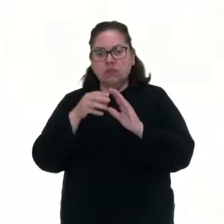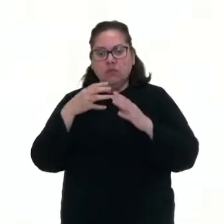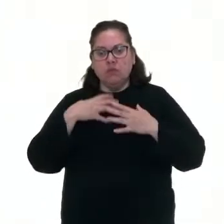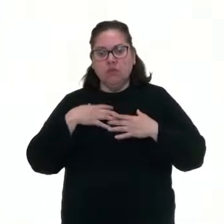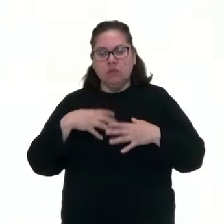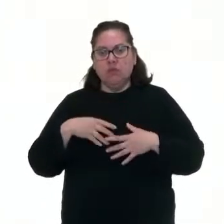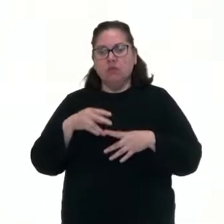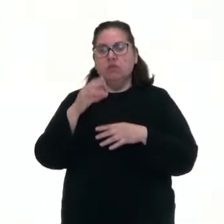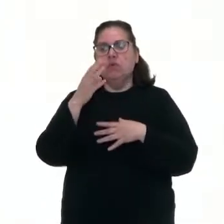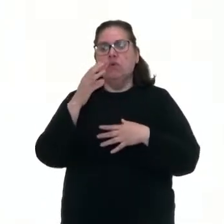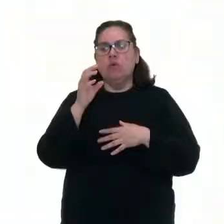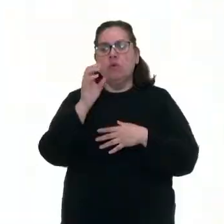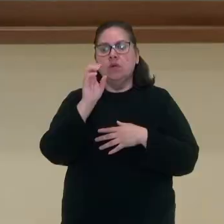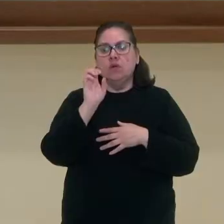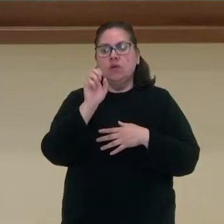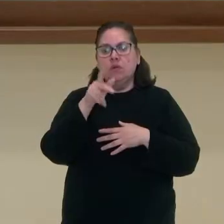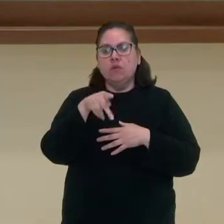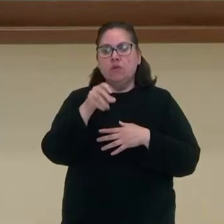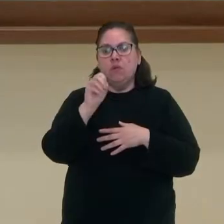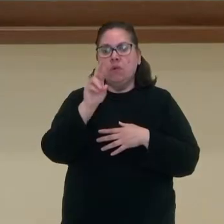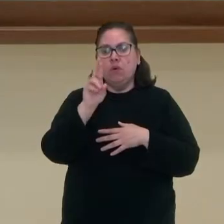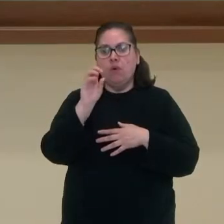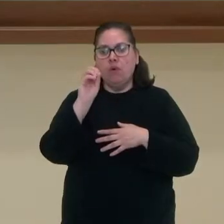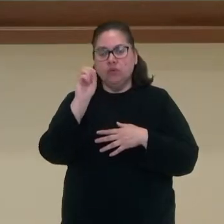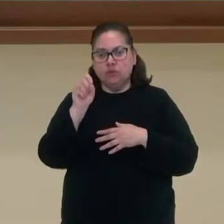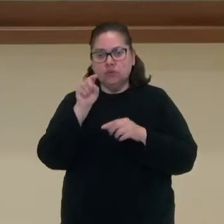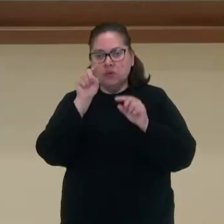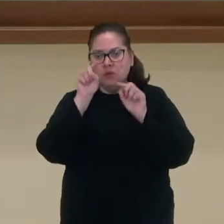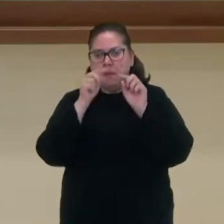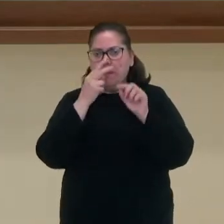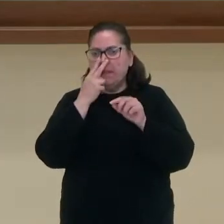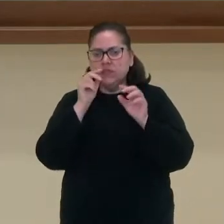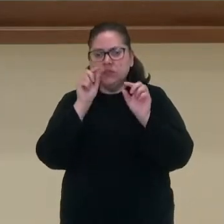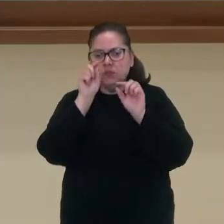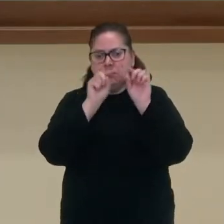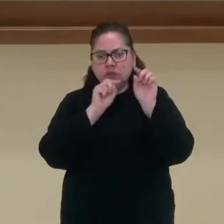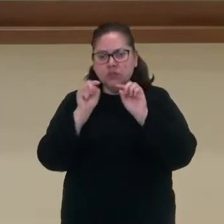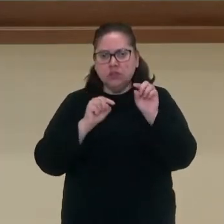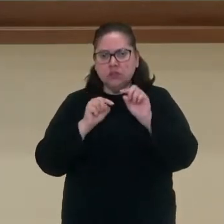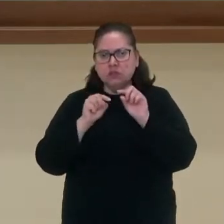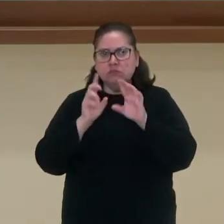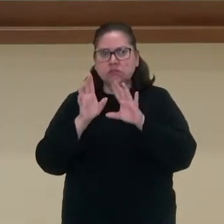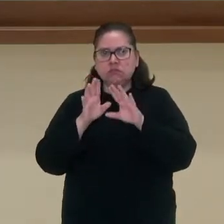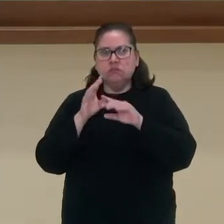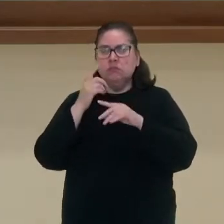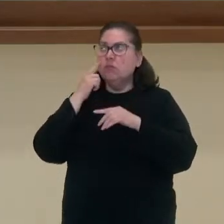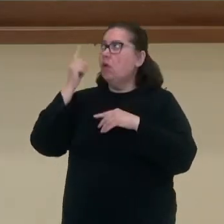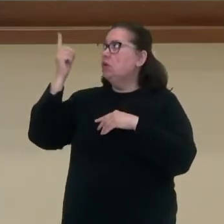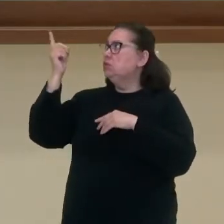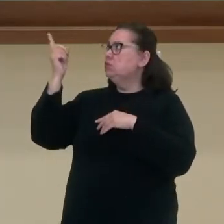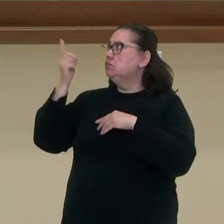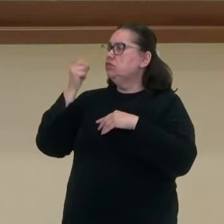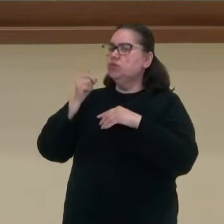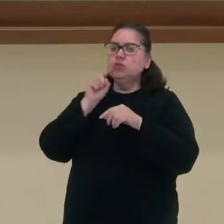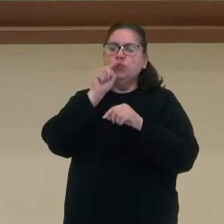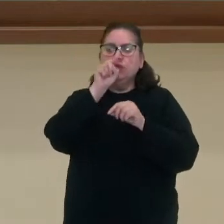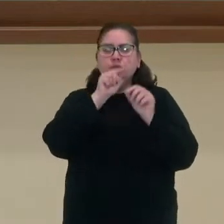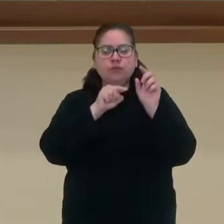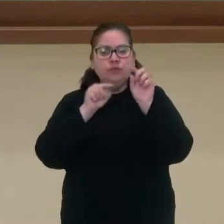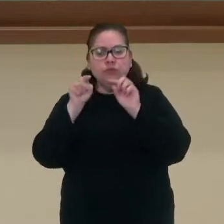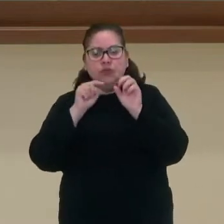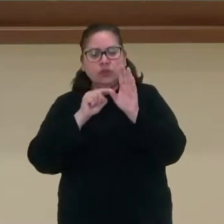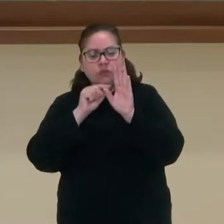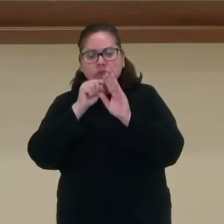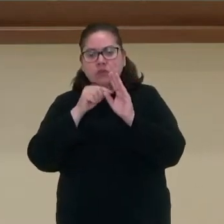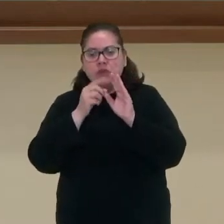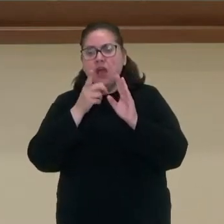por esporos, Então são poros, são como se fossem furinhos, onde